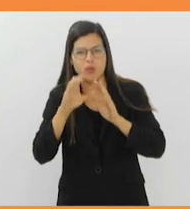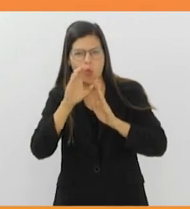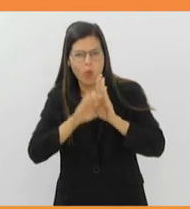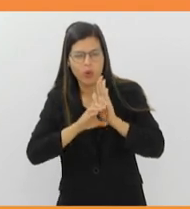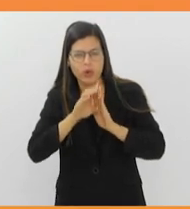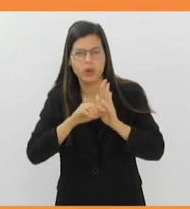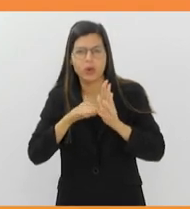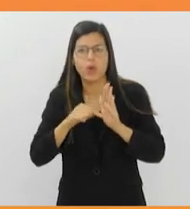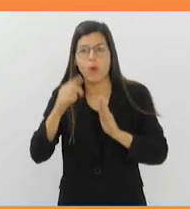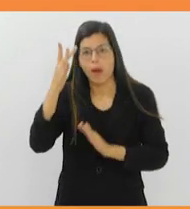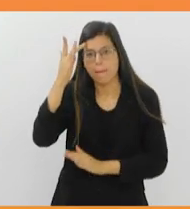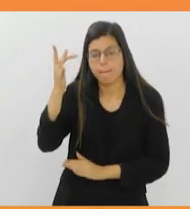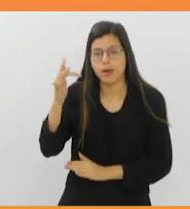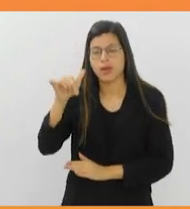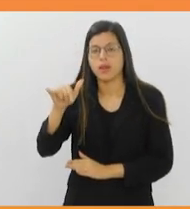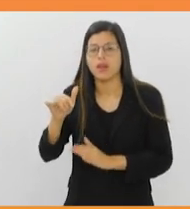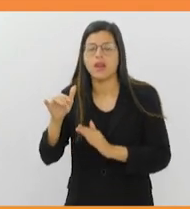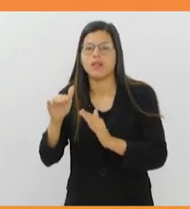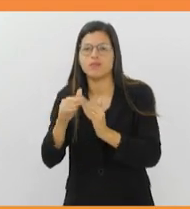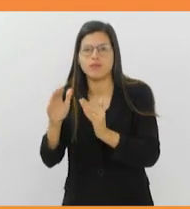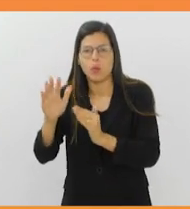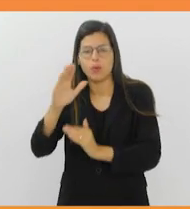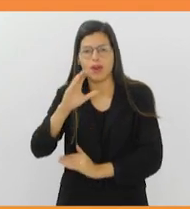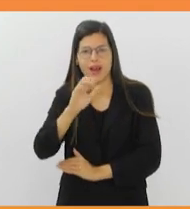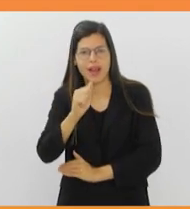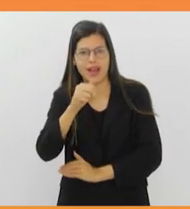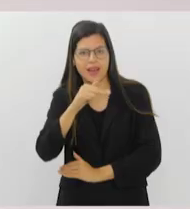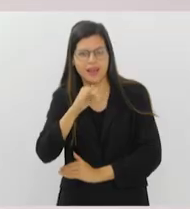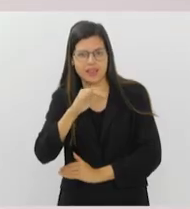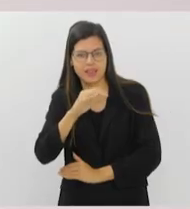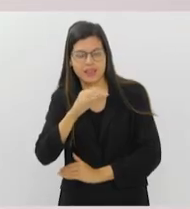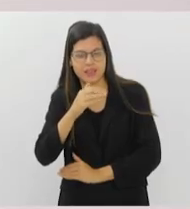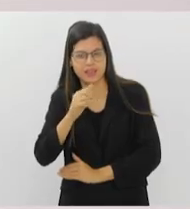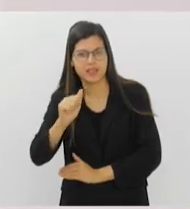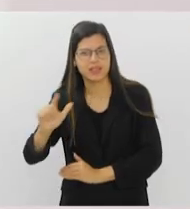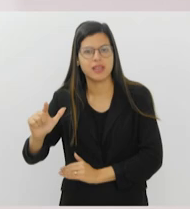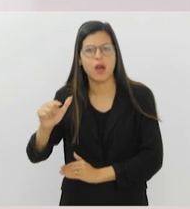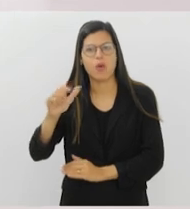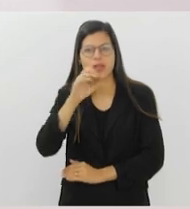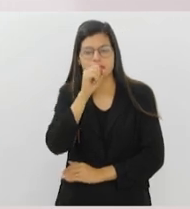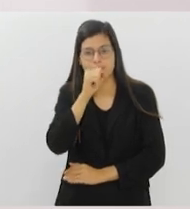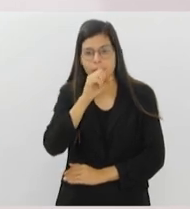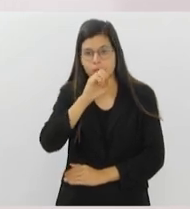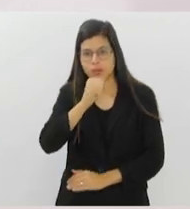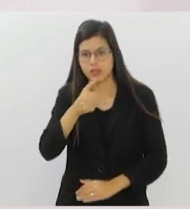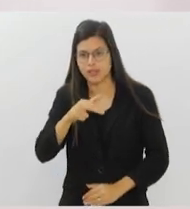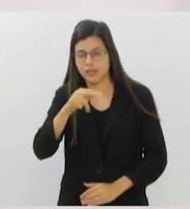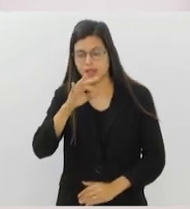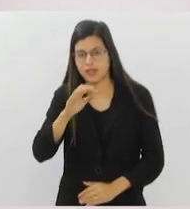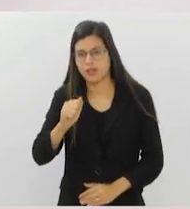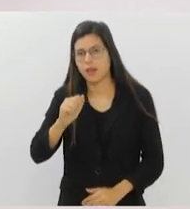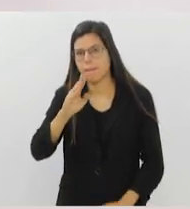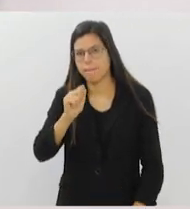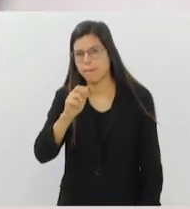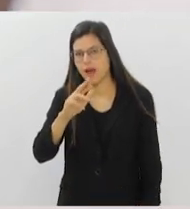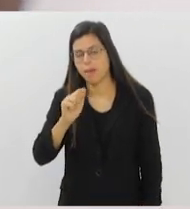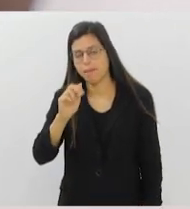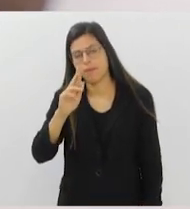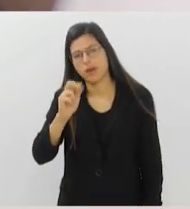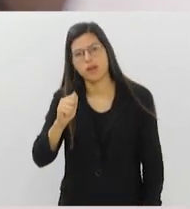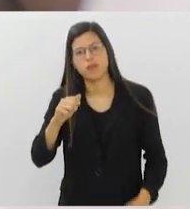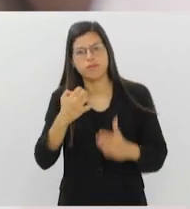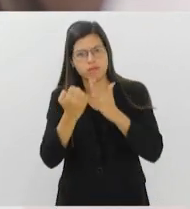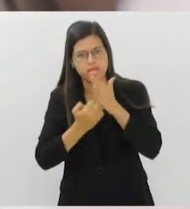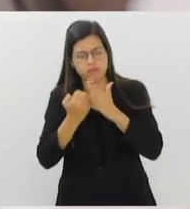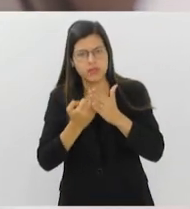o evento será na Comunidade do Canissal e no sábado em Santa Bárbara. As empresas que quiserem ainda disponibilizar vagas podem entrar em